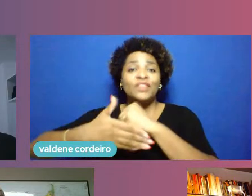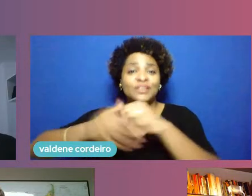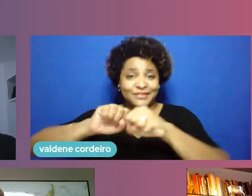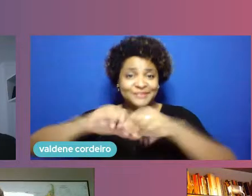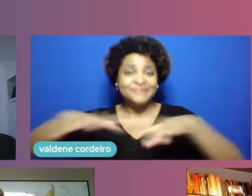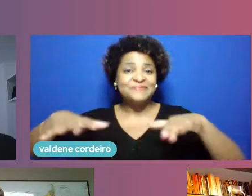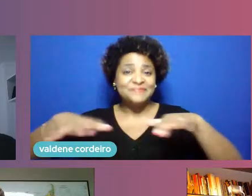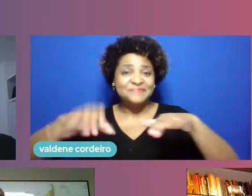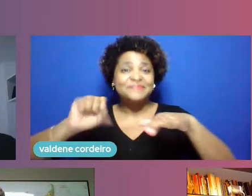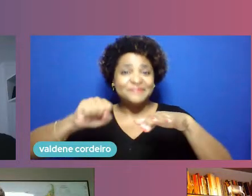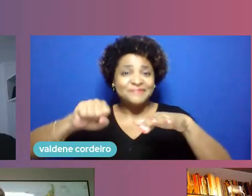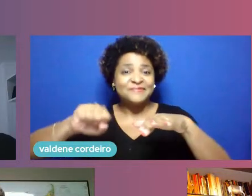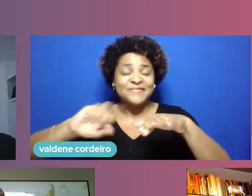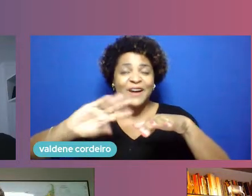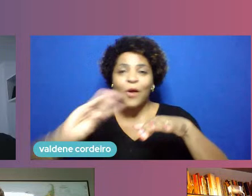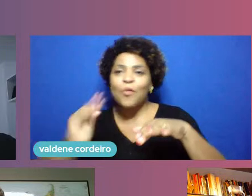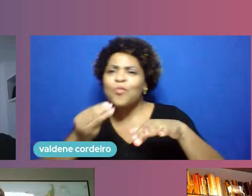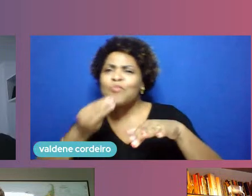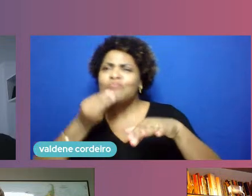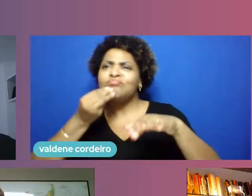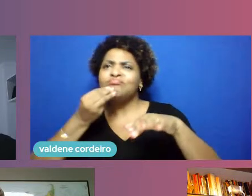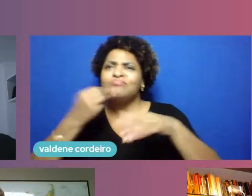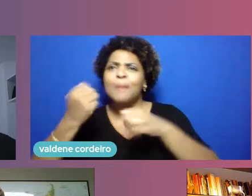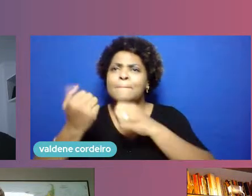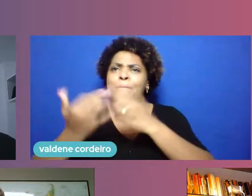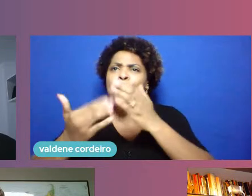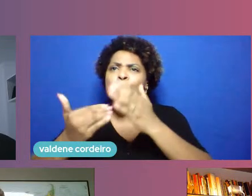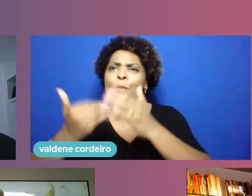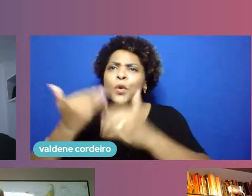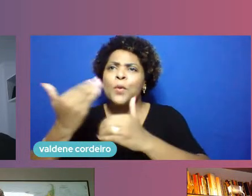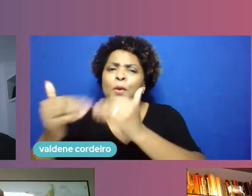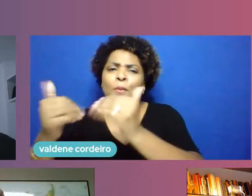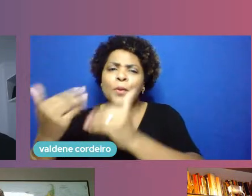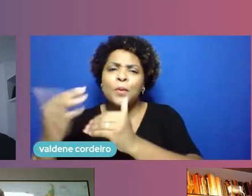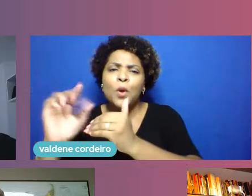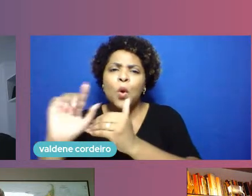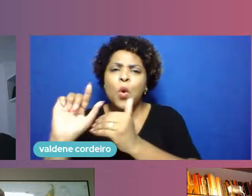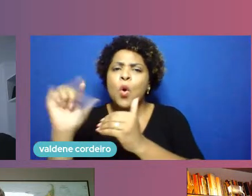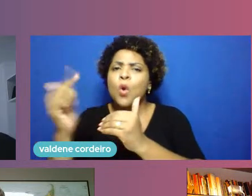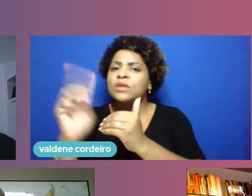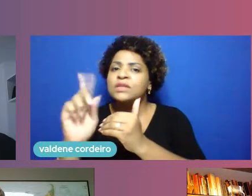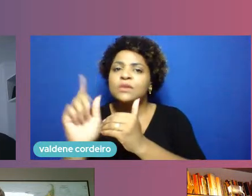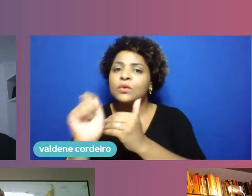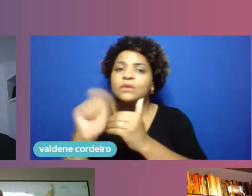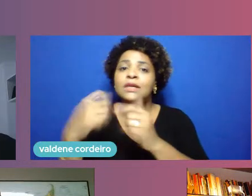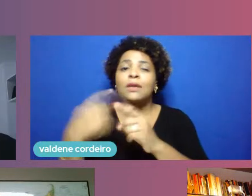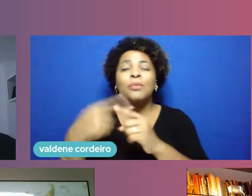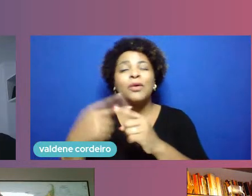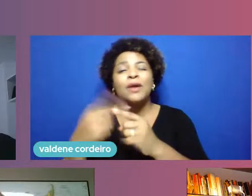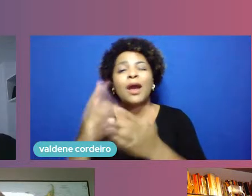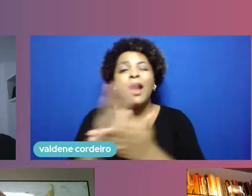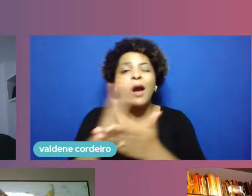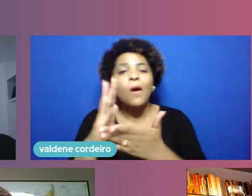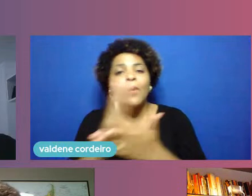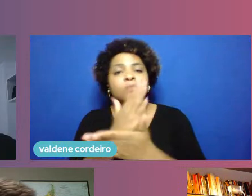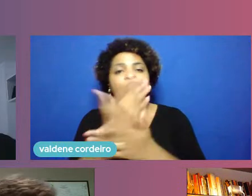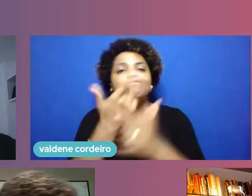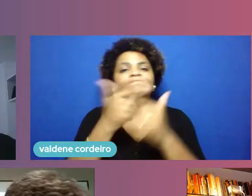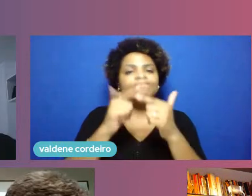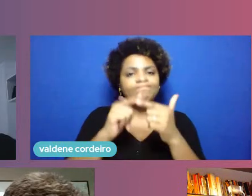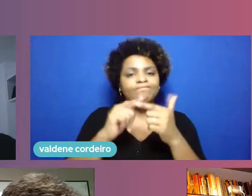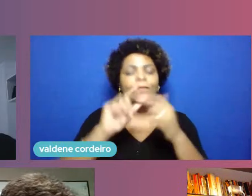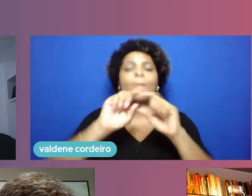poderiam e outras não conseguiram acelerar mais por conta de algumas restrições, mas que houve sim essa dinâmica